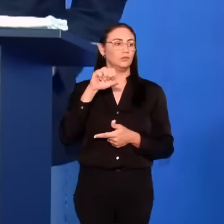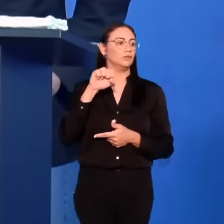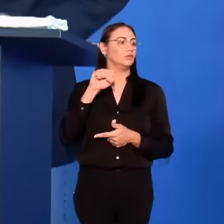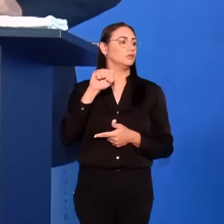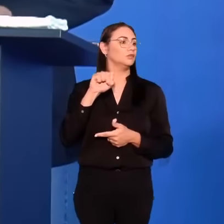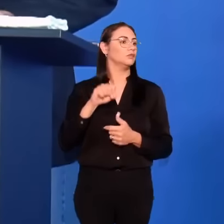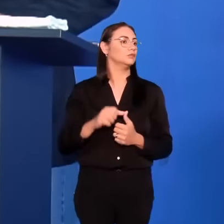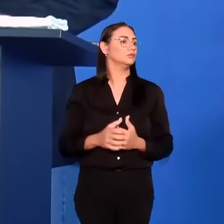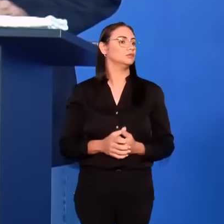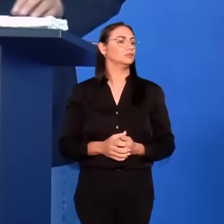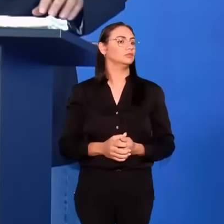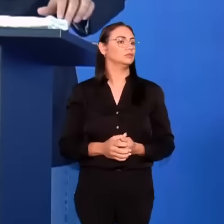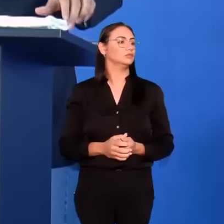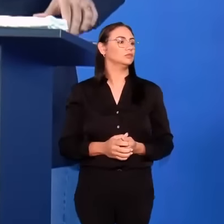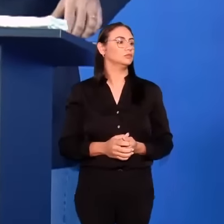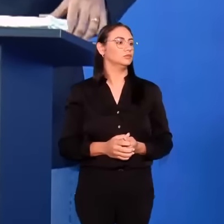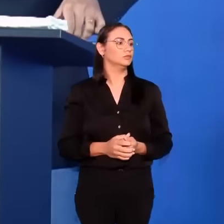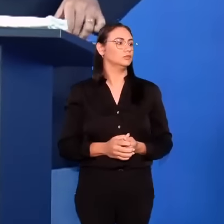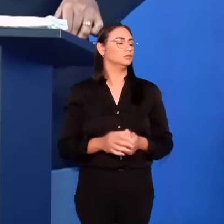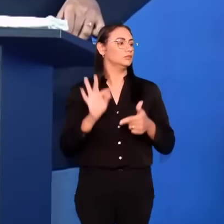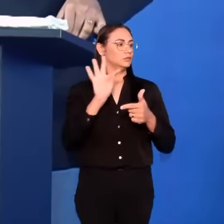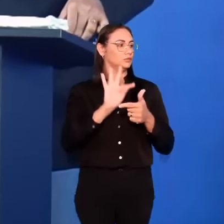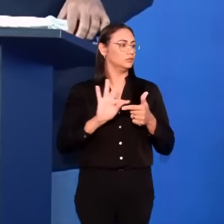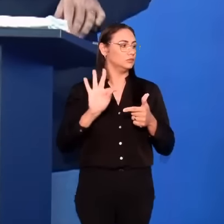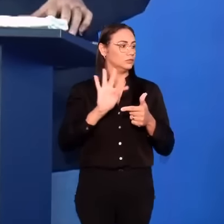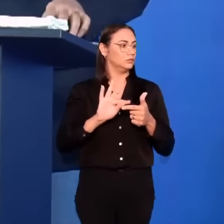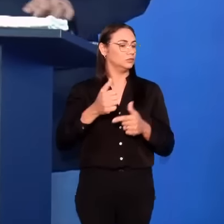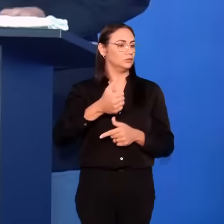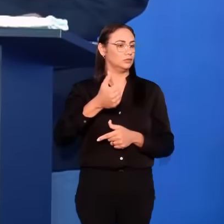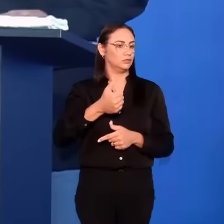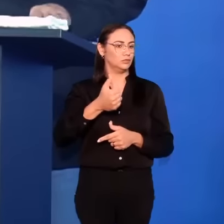Primeira carta de Paulo, aos Tessalonicenses.